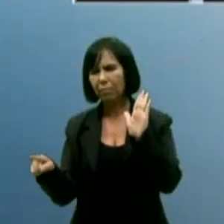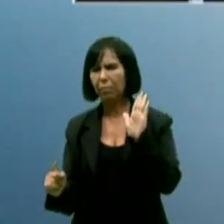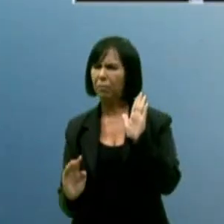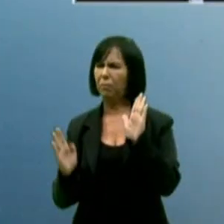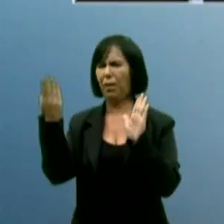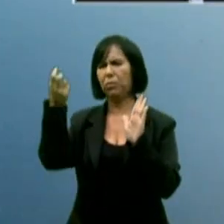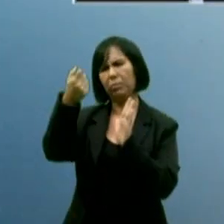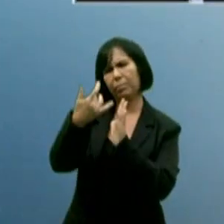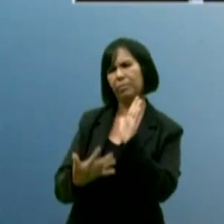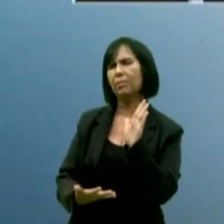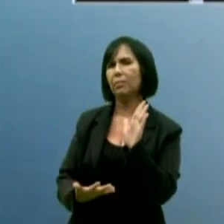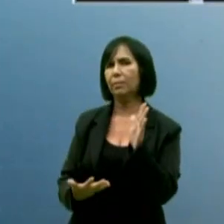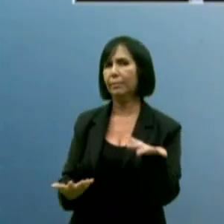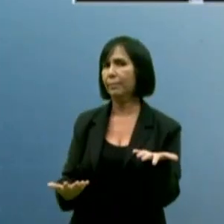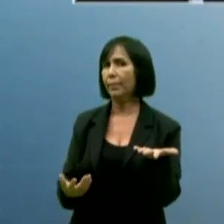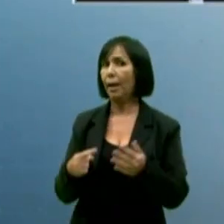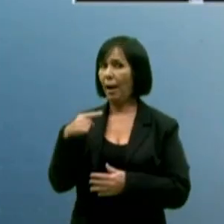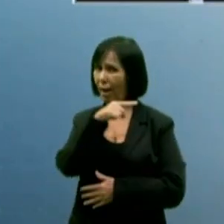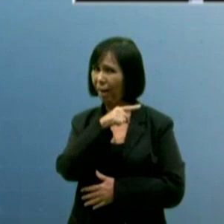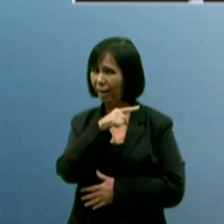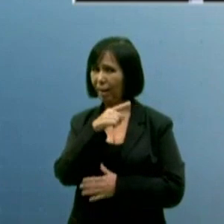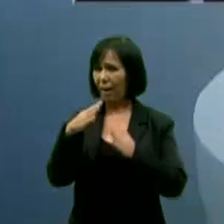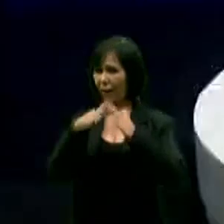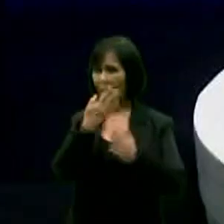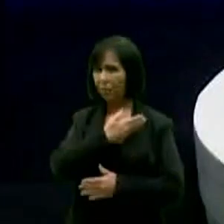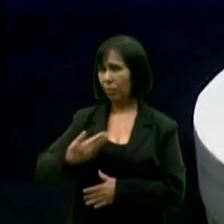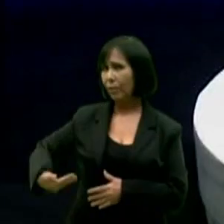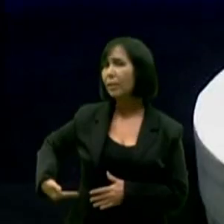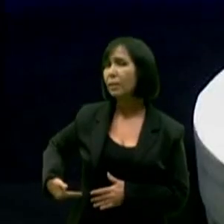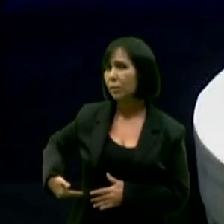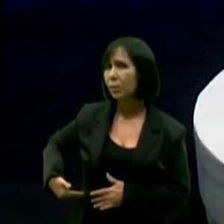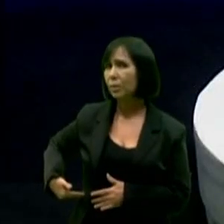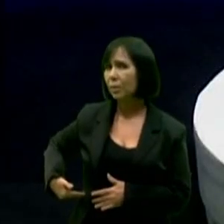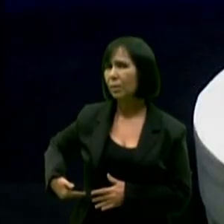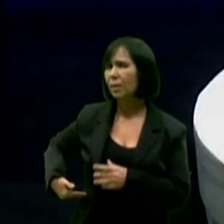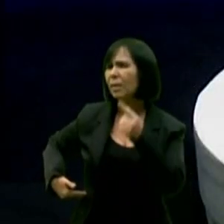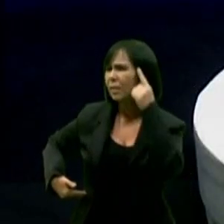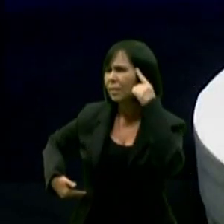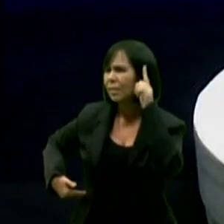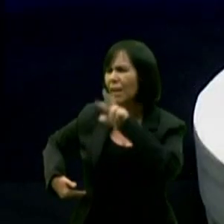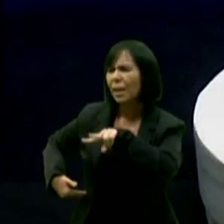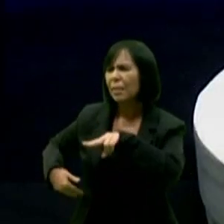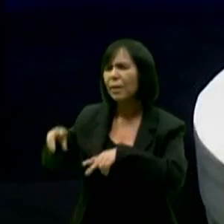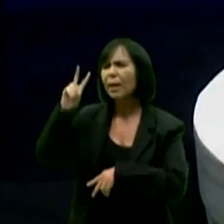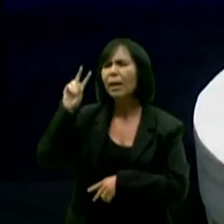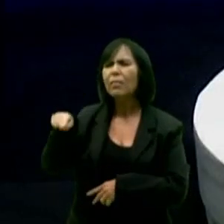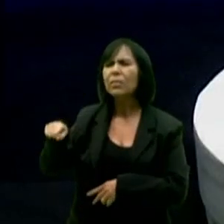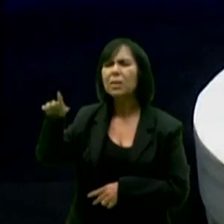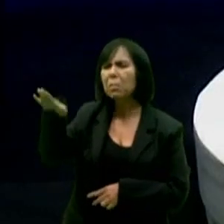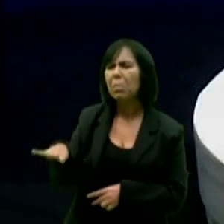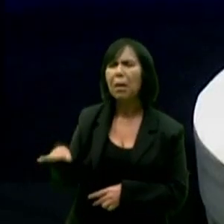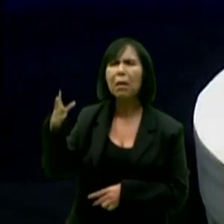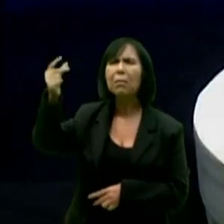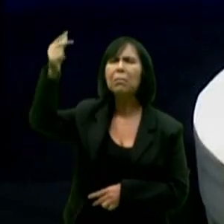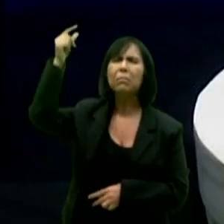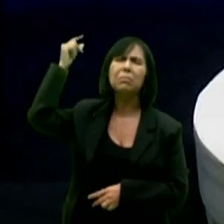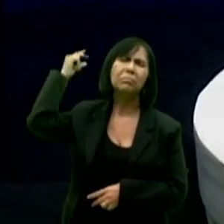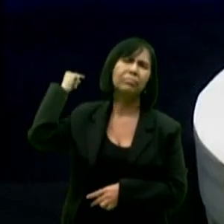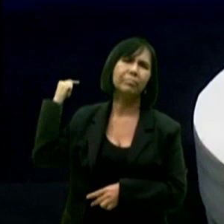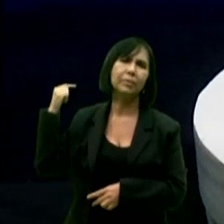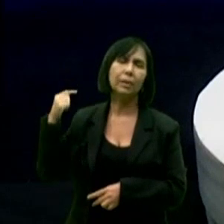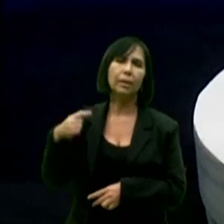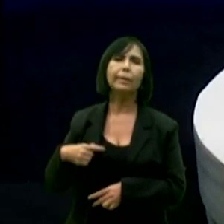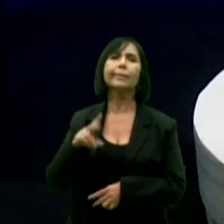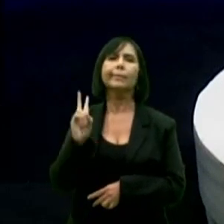falsos. A granja, candidato, que o senhor tem na mente, é aquela granja quando o era menino lá na granja. E que todo final de semana